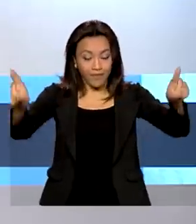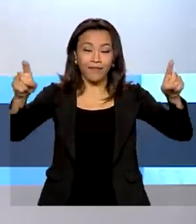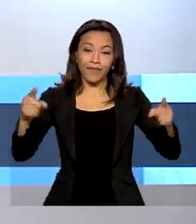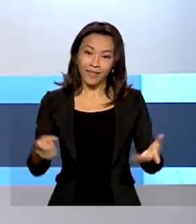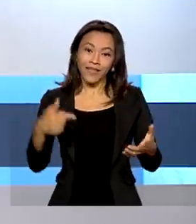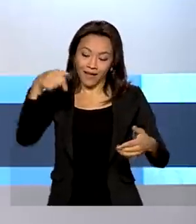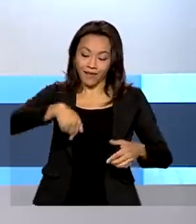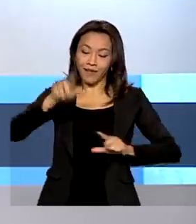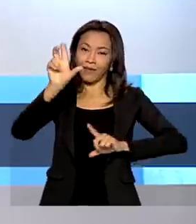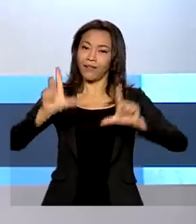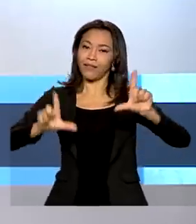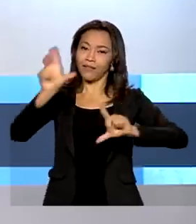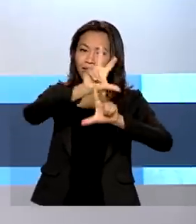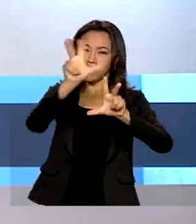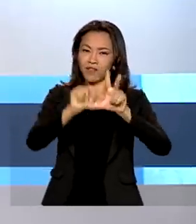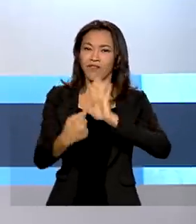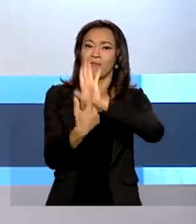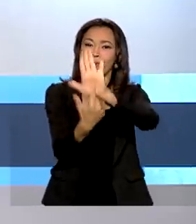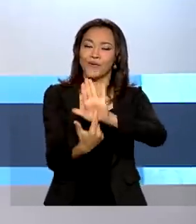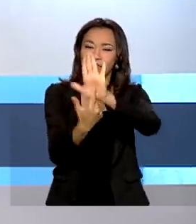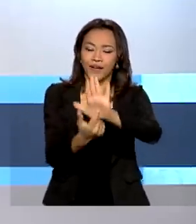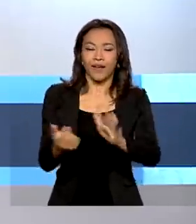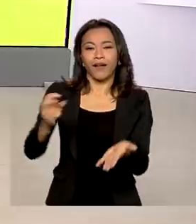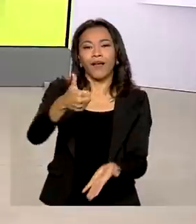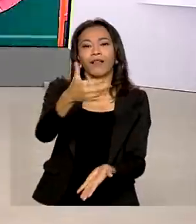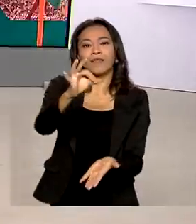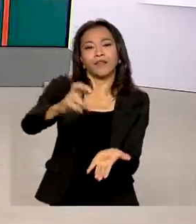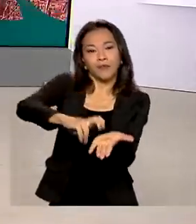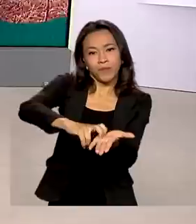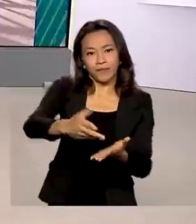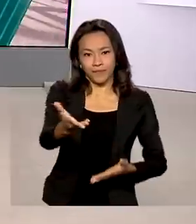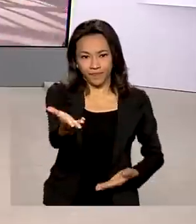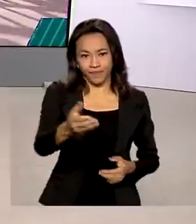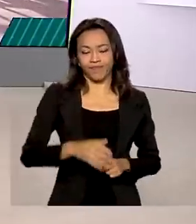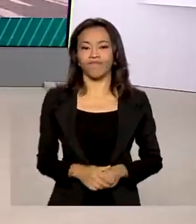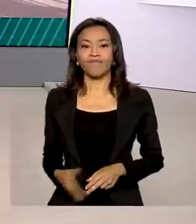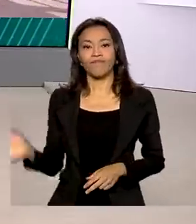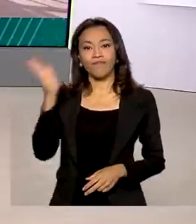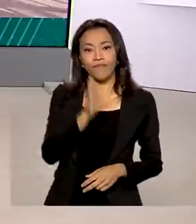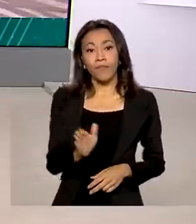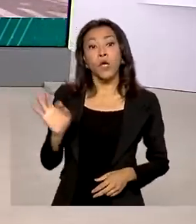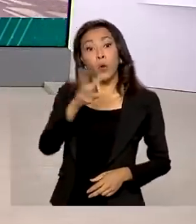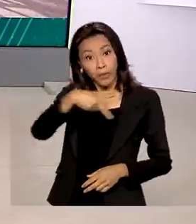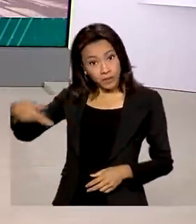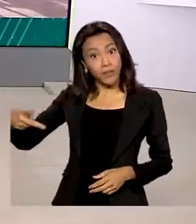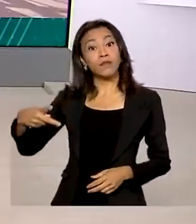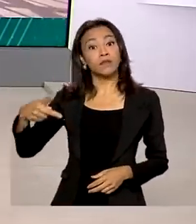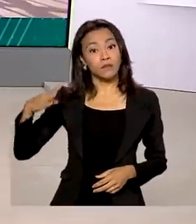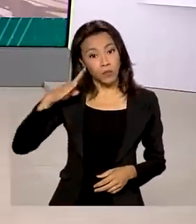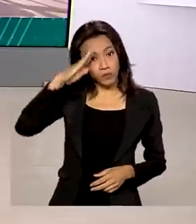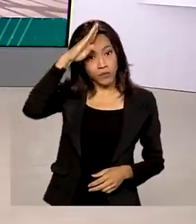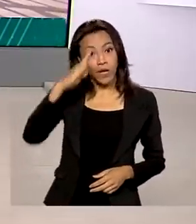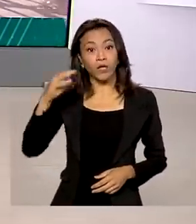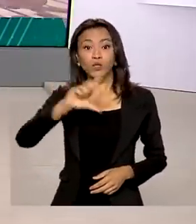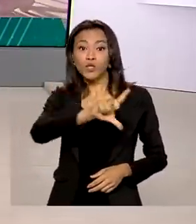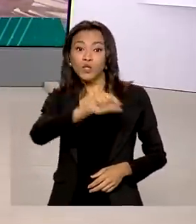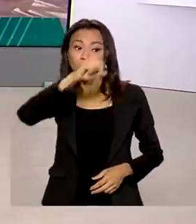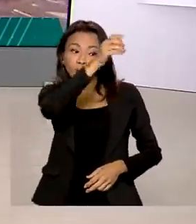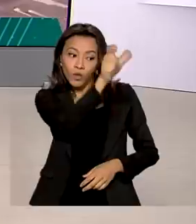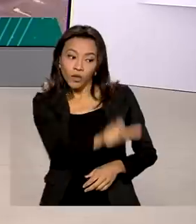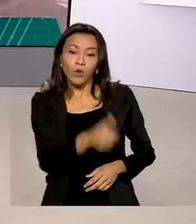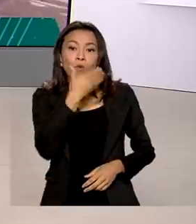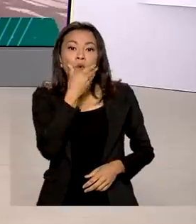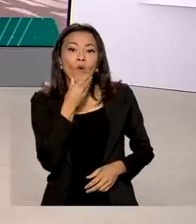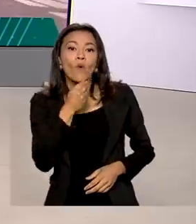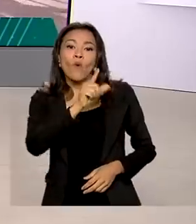transmitir ao vivo a partir das 10 horas da manhã. E o presidente Jair Bolsonaro nomeou Vitor Godoy para